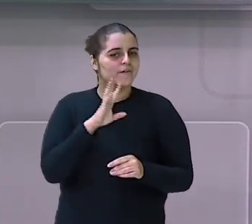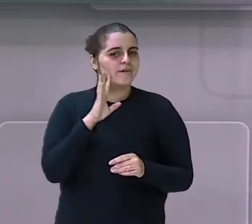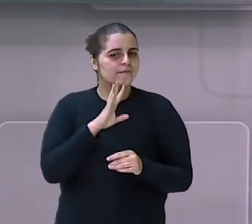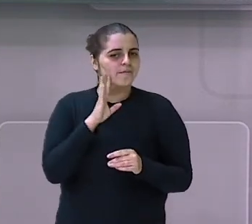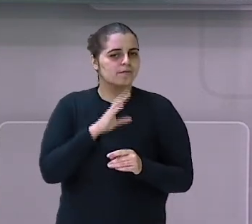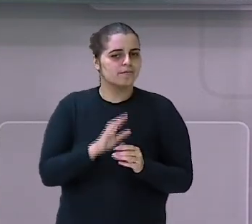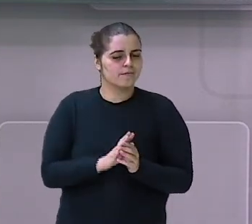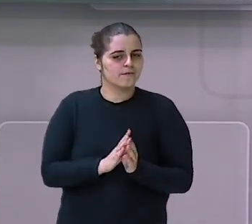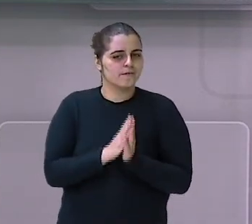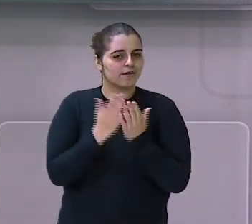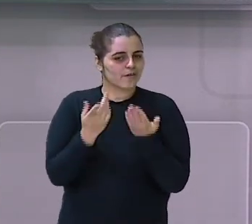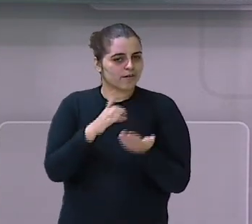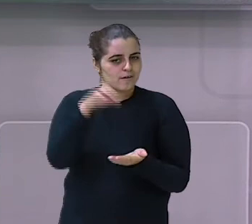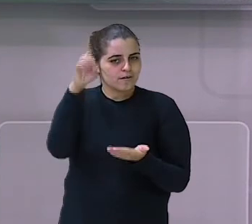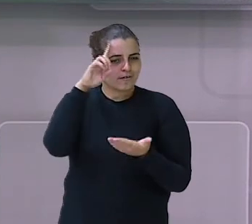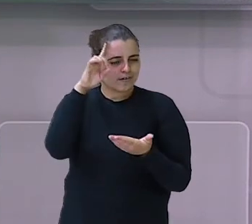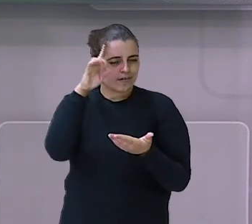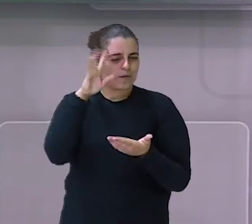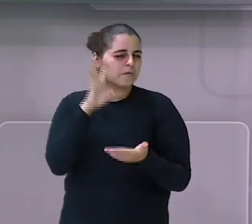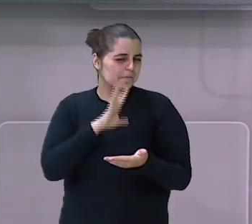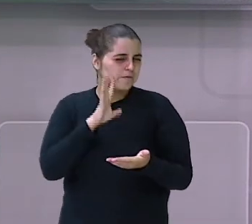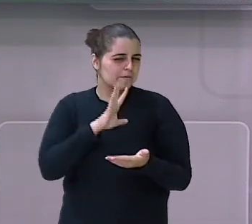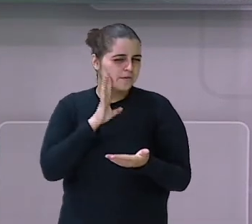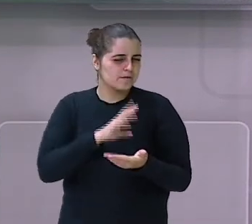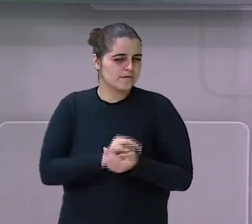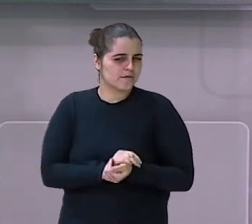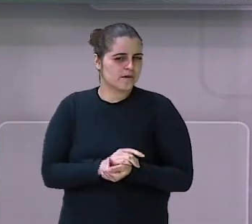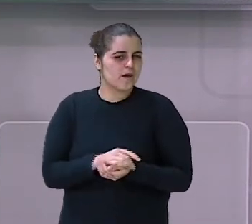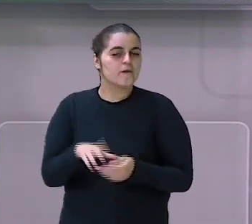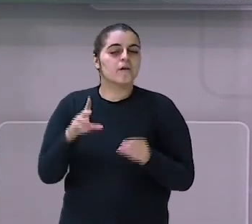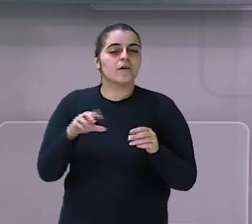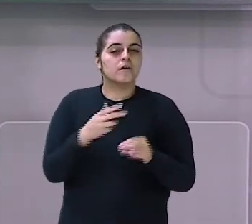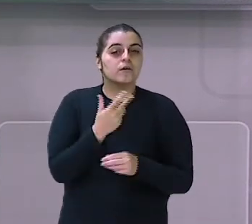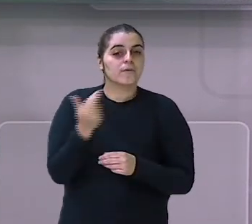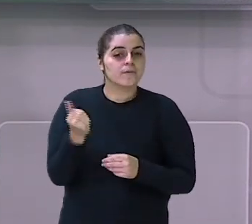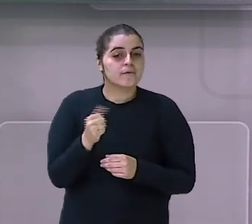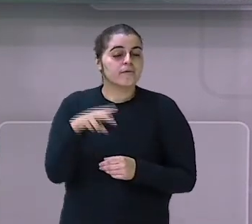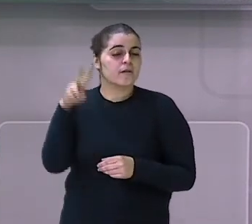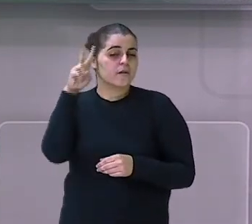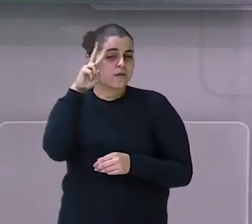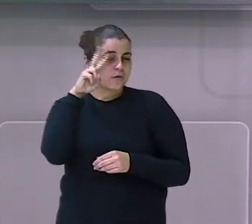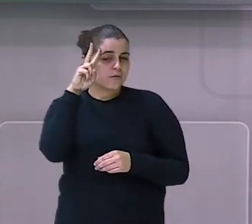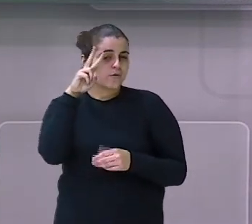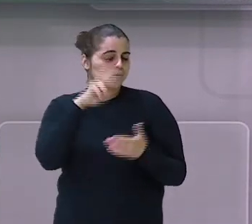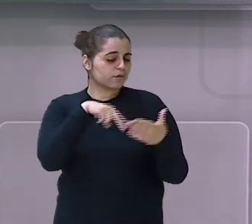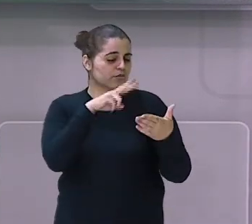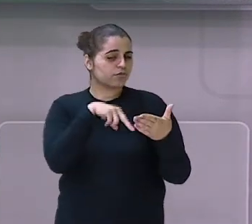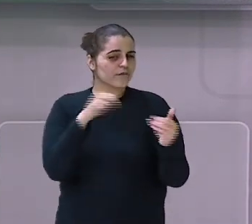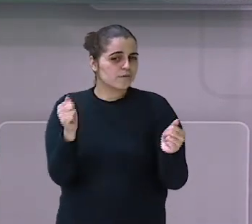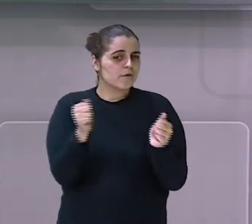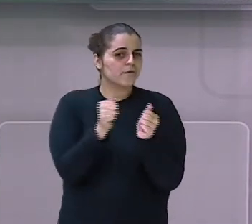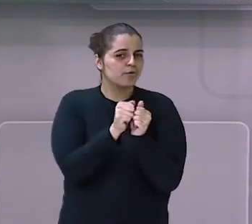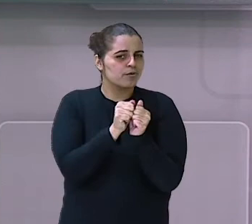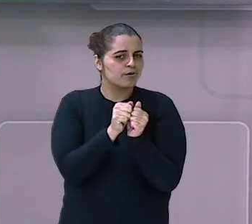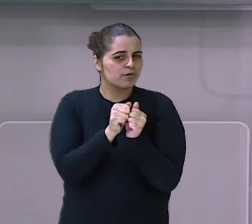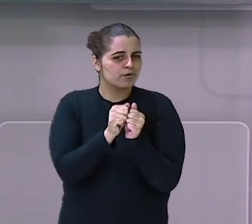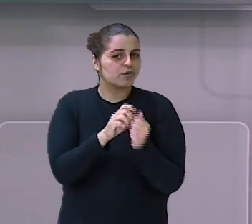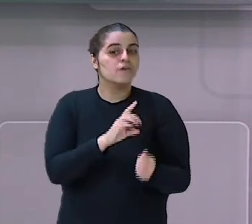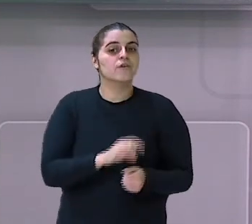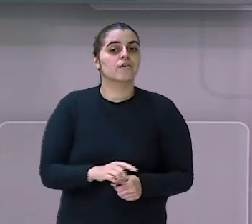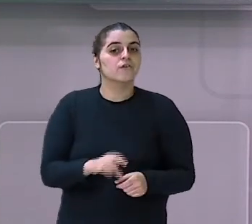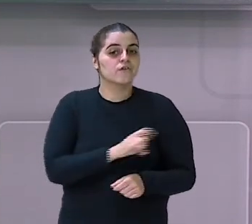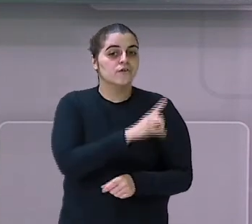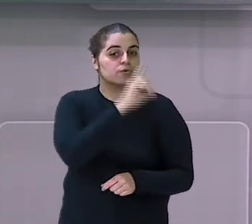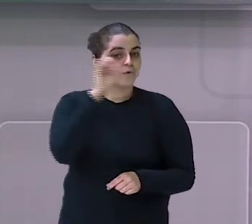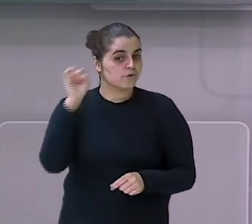Assim como o livro que eu li pra vocês, a história que eu li pra vocês, que tinha a data e foi falando o que tinha